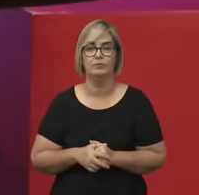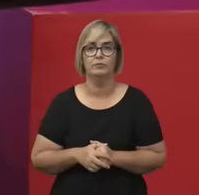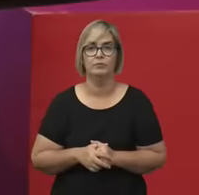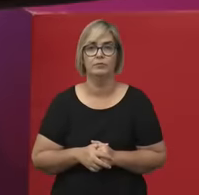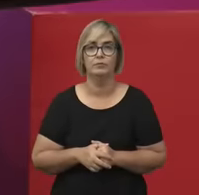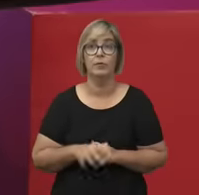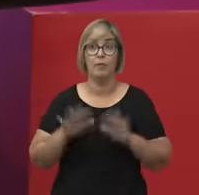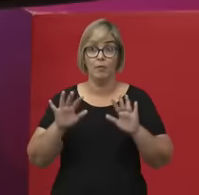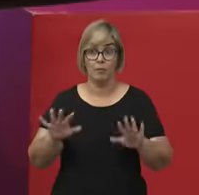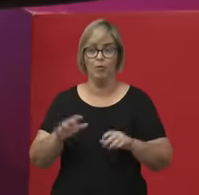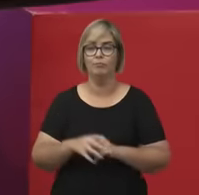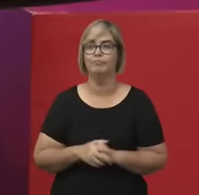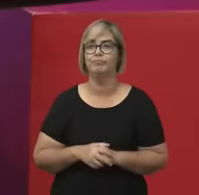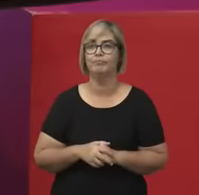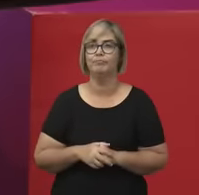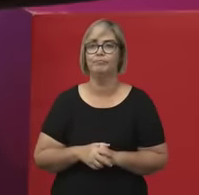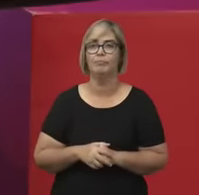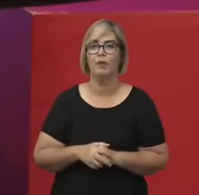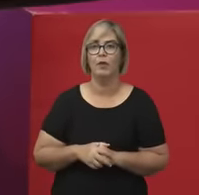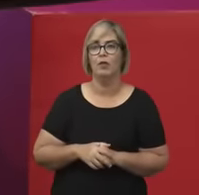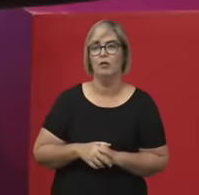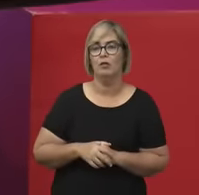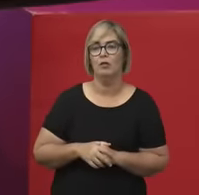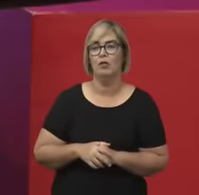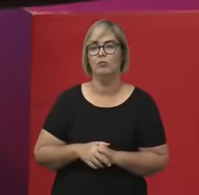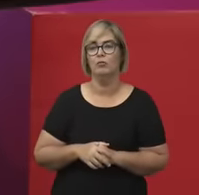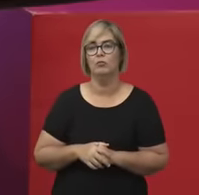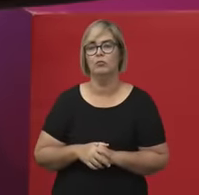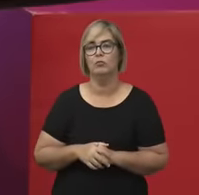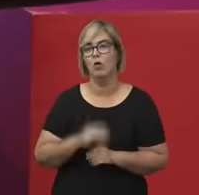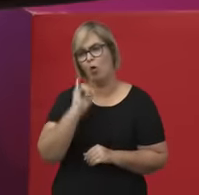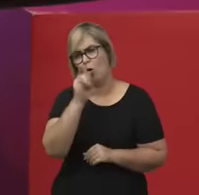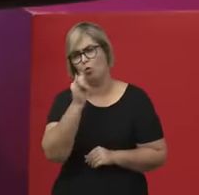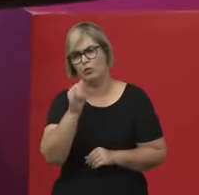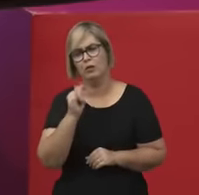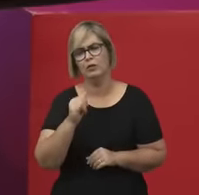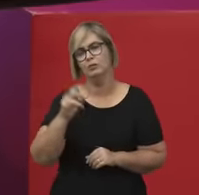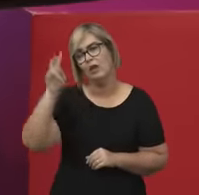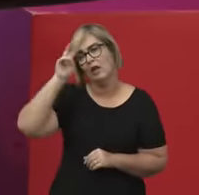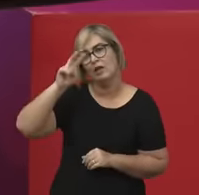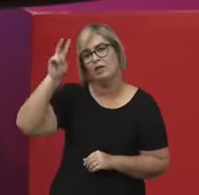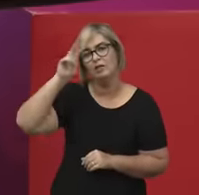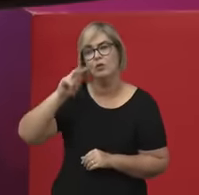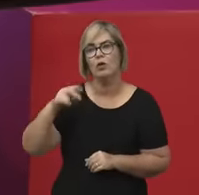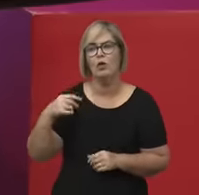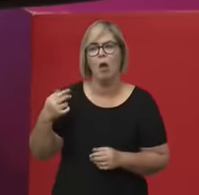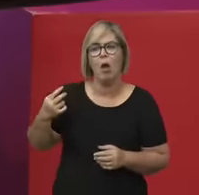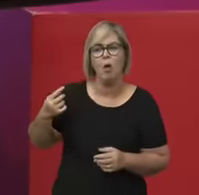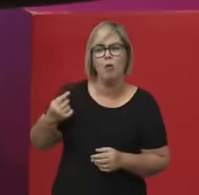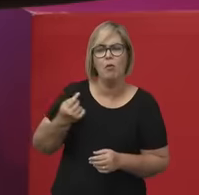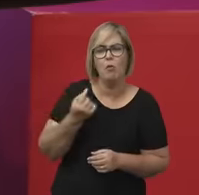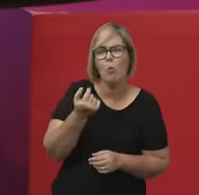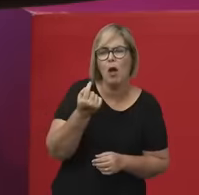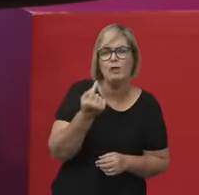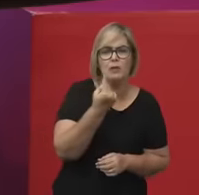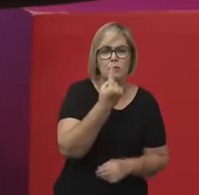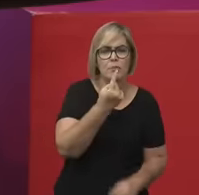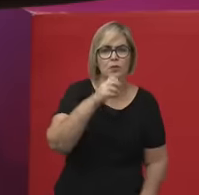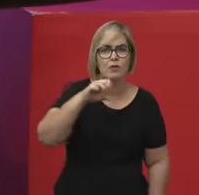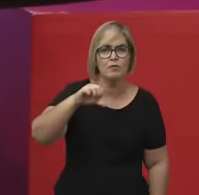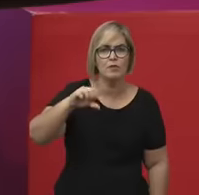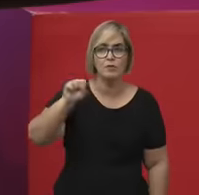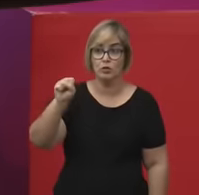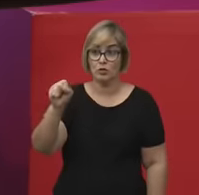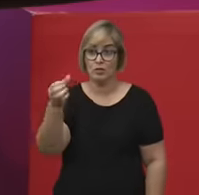Bom, final das contas, já antecipando o fim, recentemente descobre-se, recentemente em 1996, muito